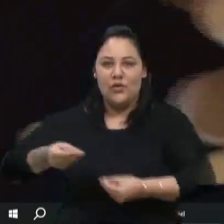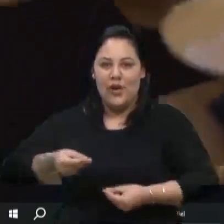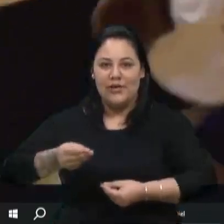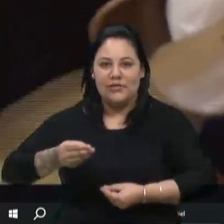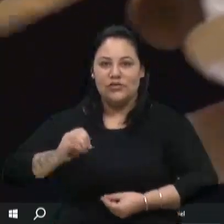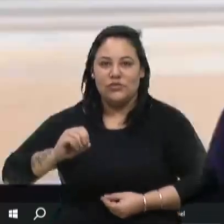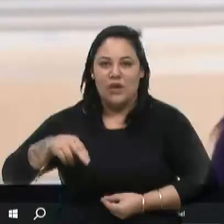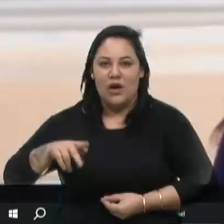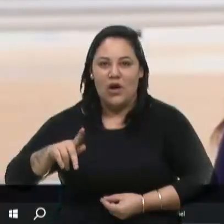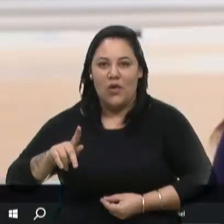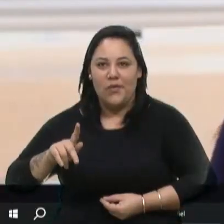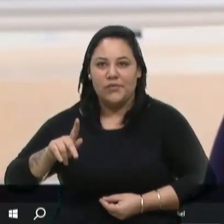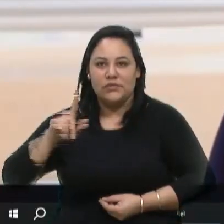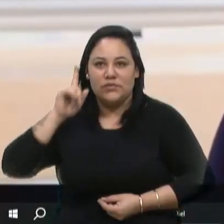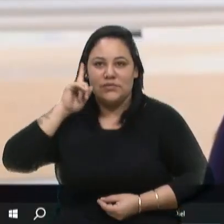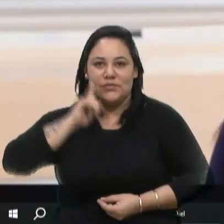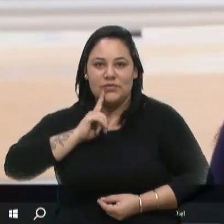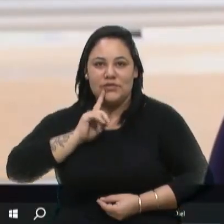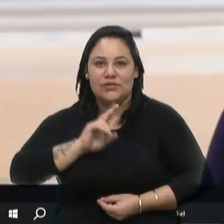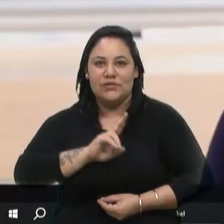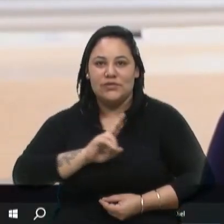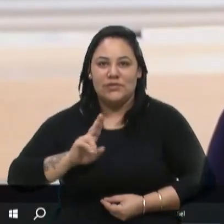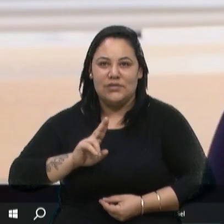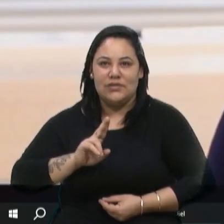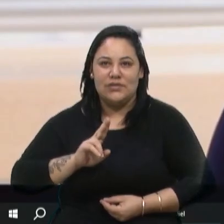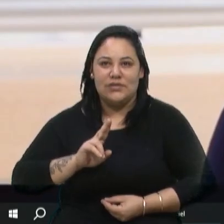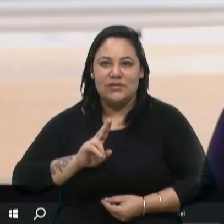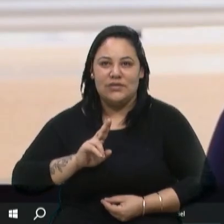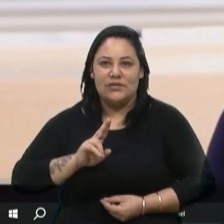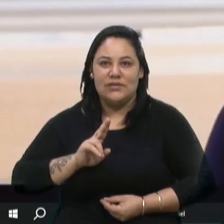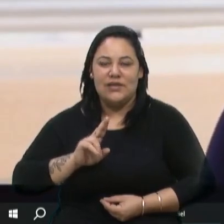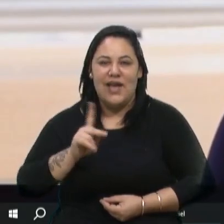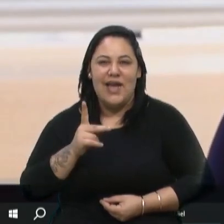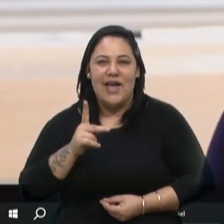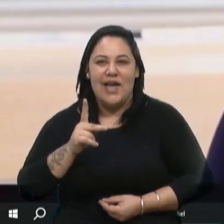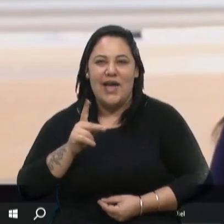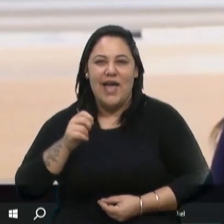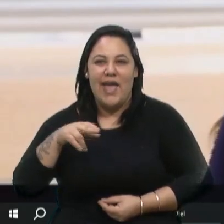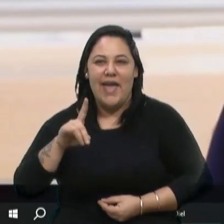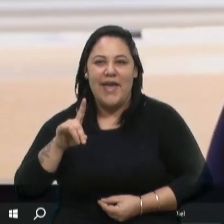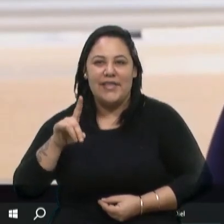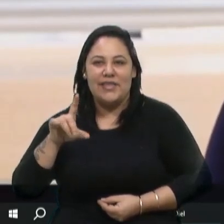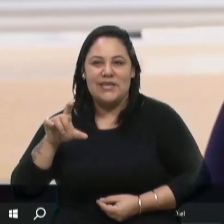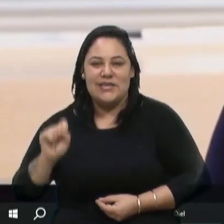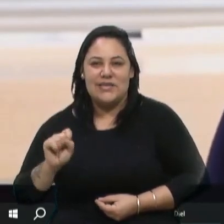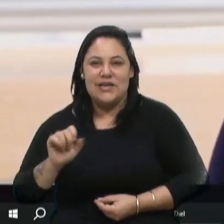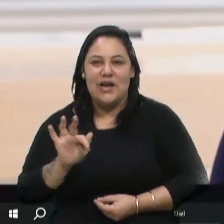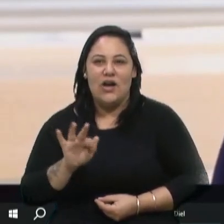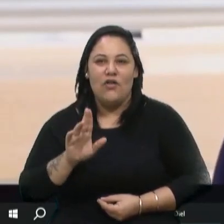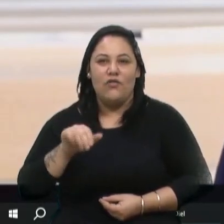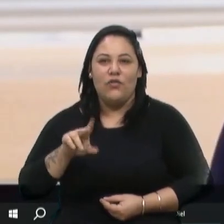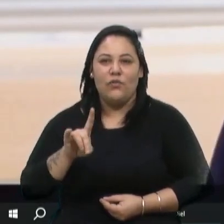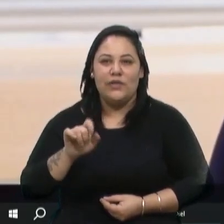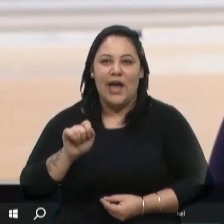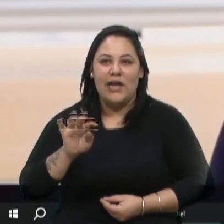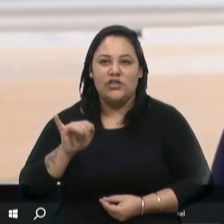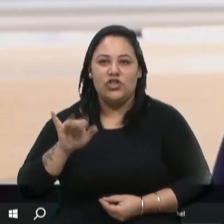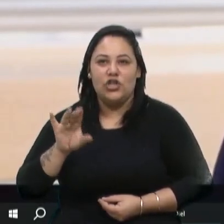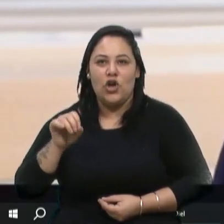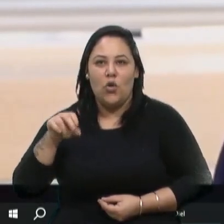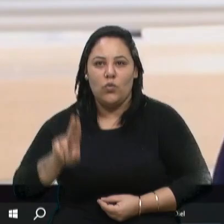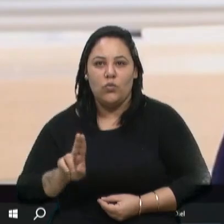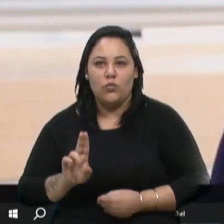chamada de Ellen Middle Hands Foundation, ela fica na Califórnia e